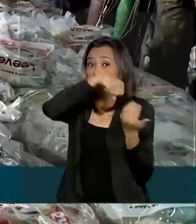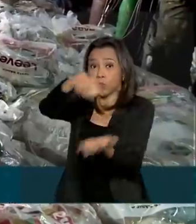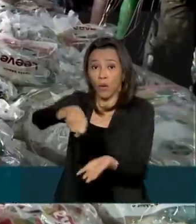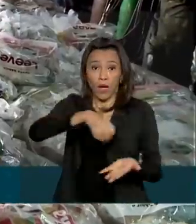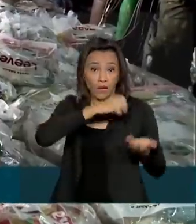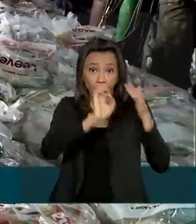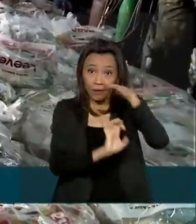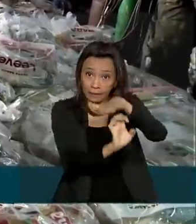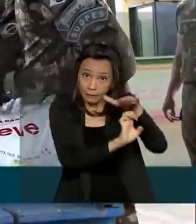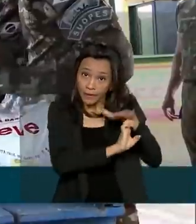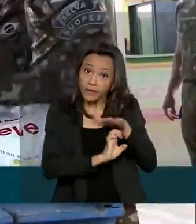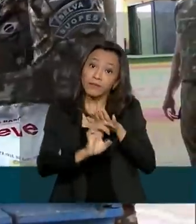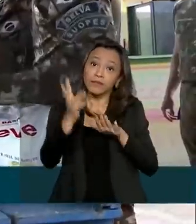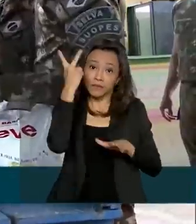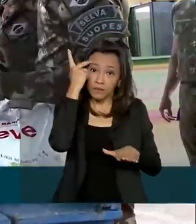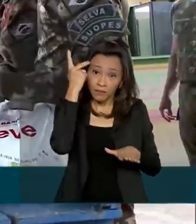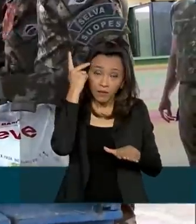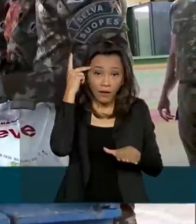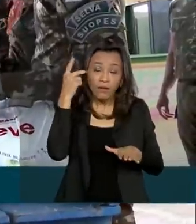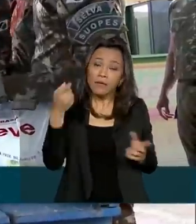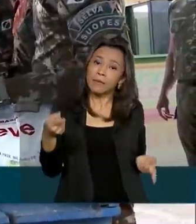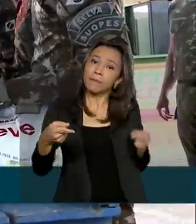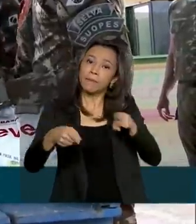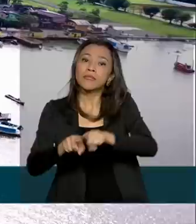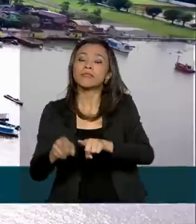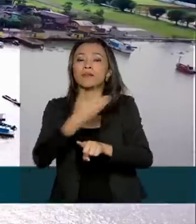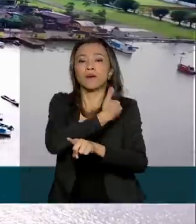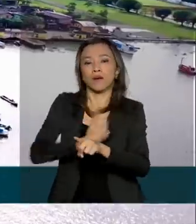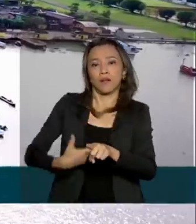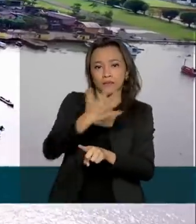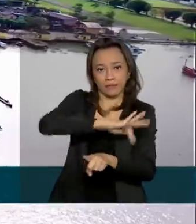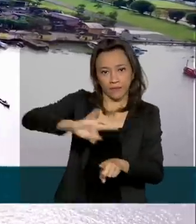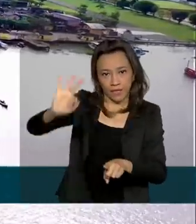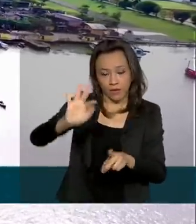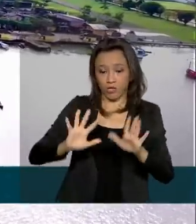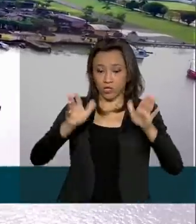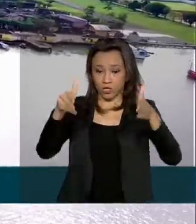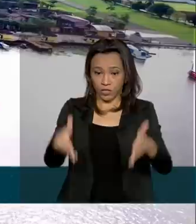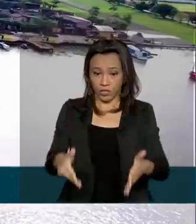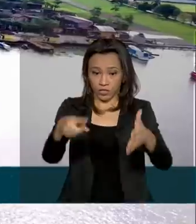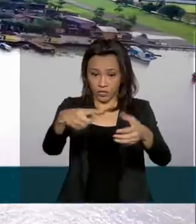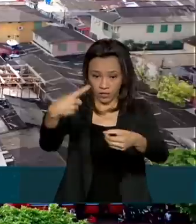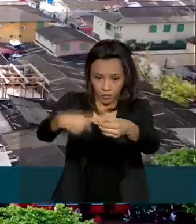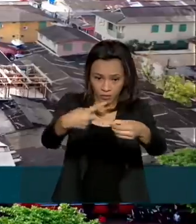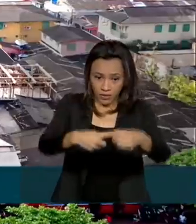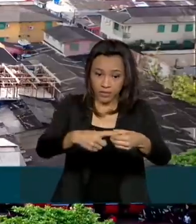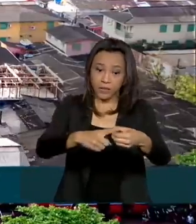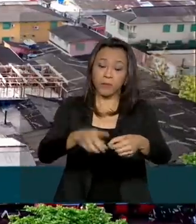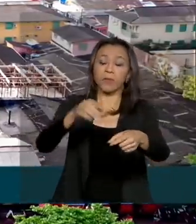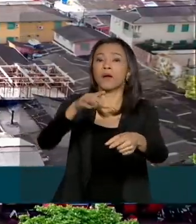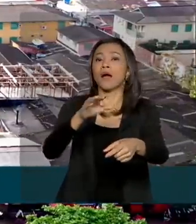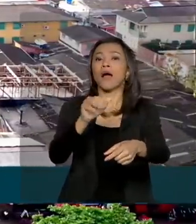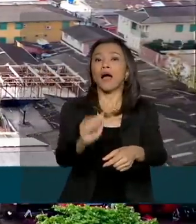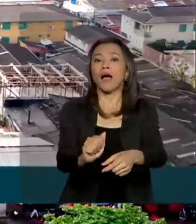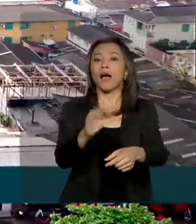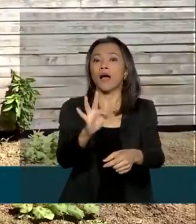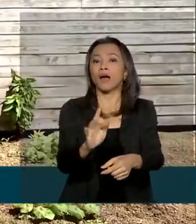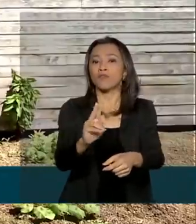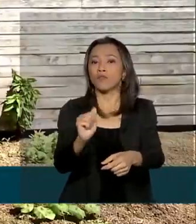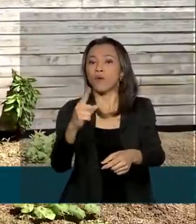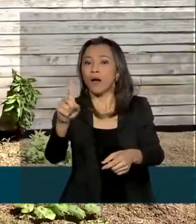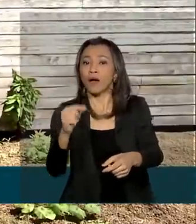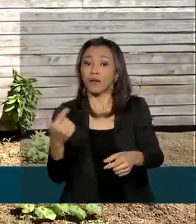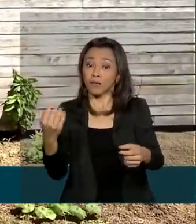alimentício de São Paulo, em parceria com o governo federal. Ao chegar no município de Afuá, de 40 mil habitantes,